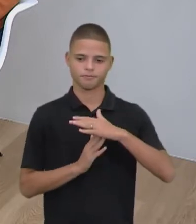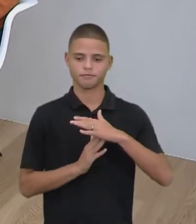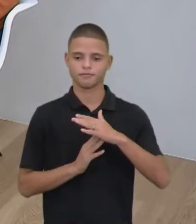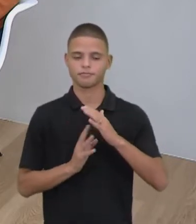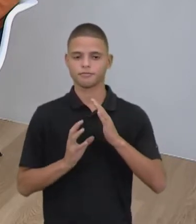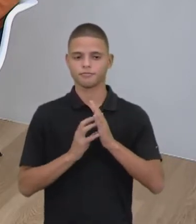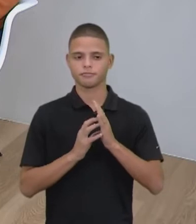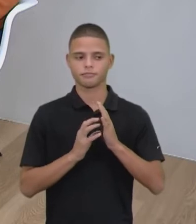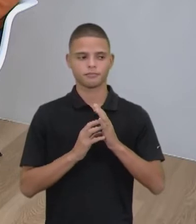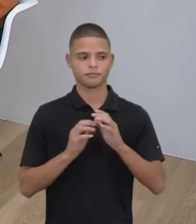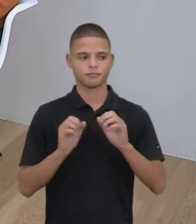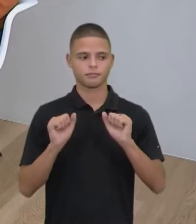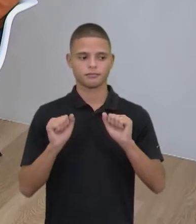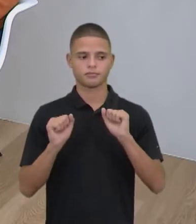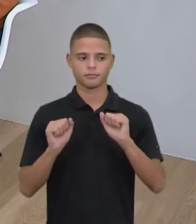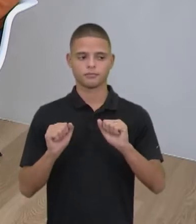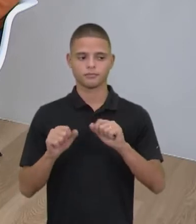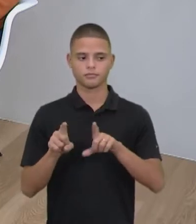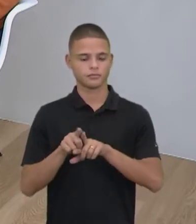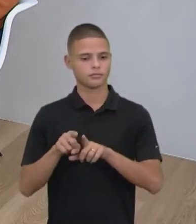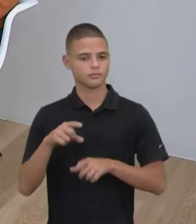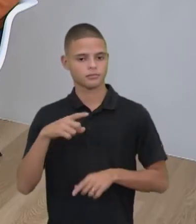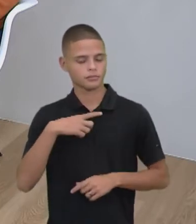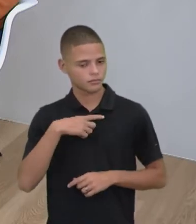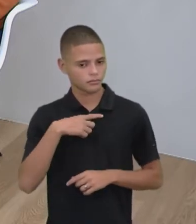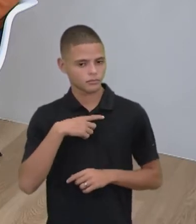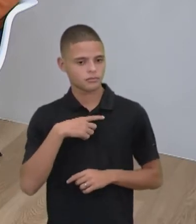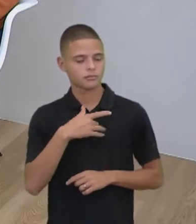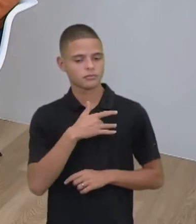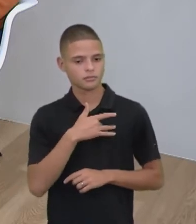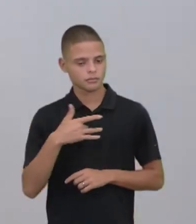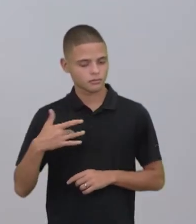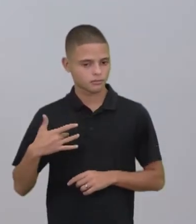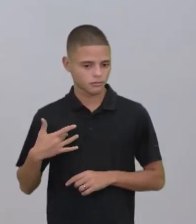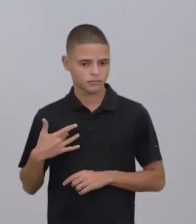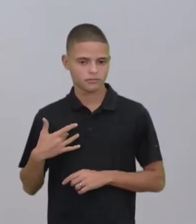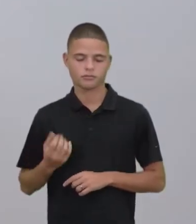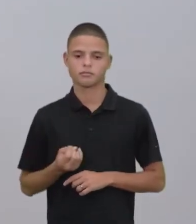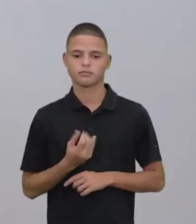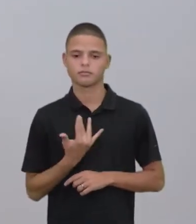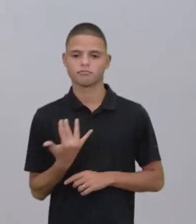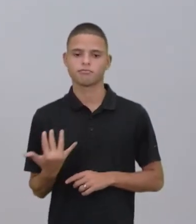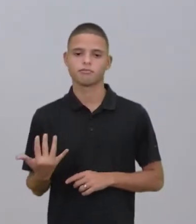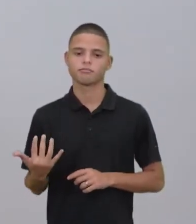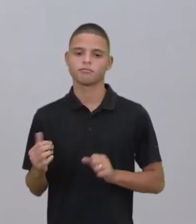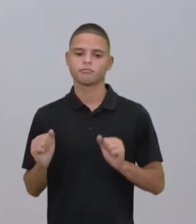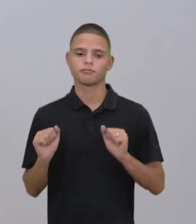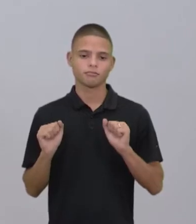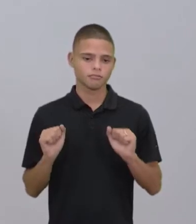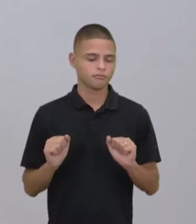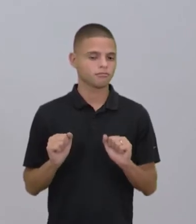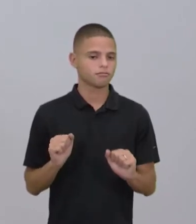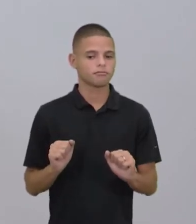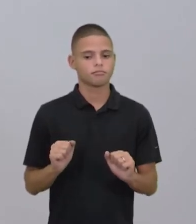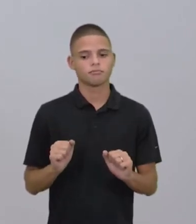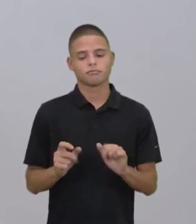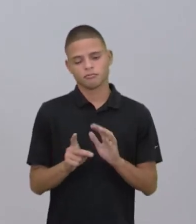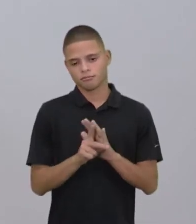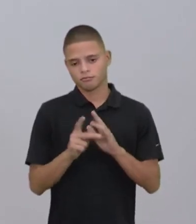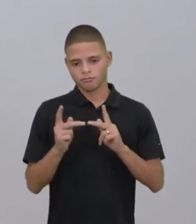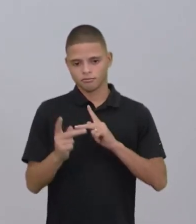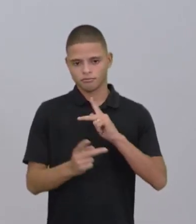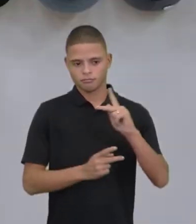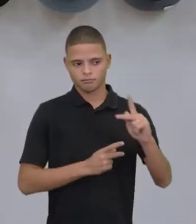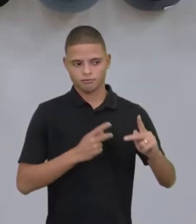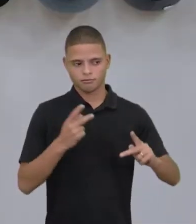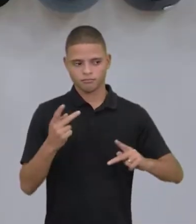custar para nós, para a nossa saúde e também o quanto isso pode custar para o ambiente e para o planeta, né?